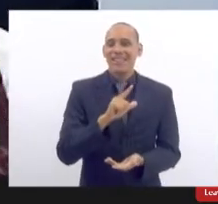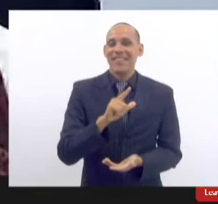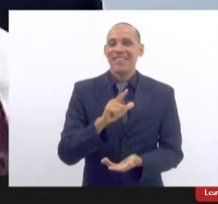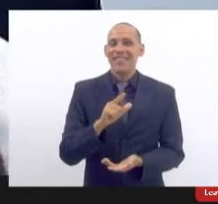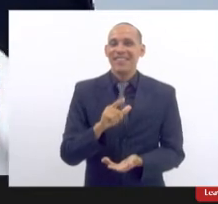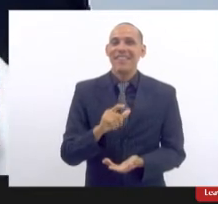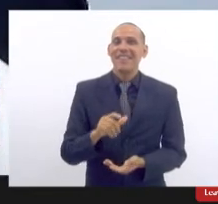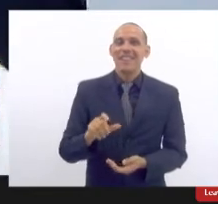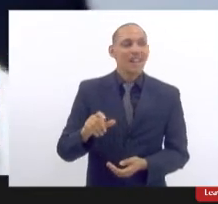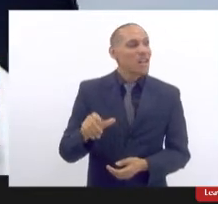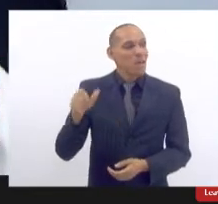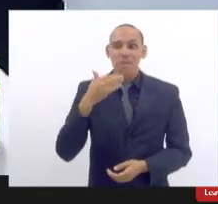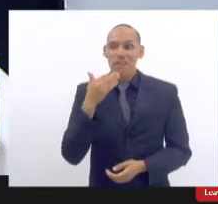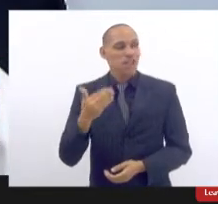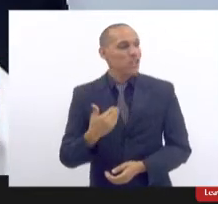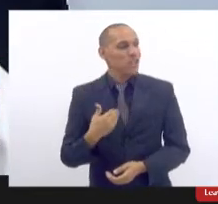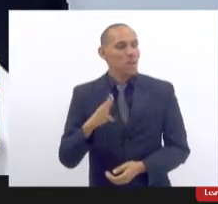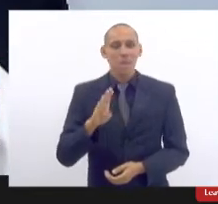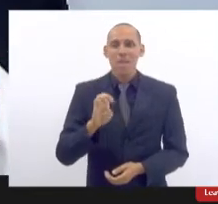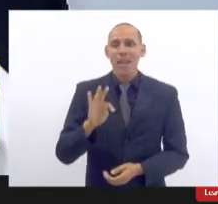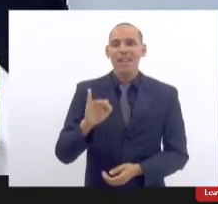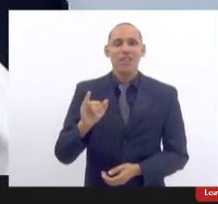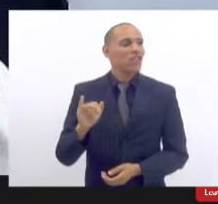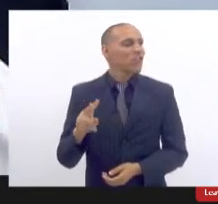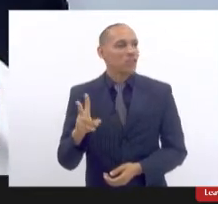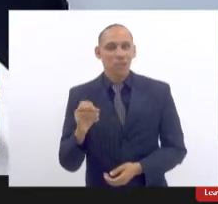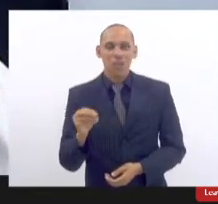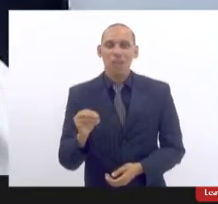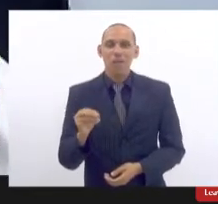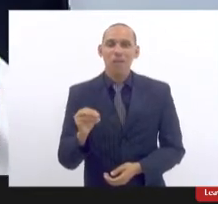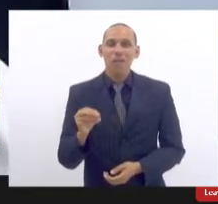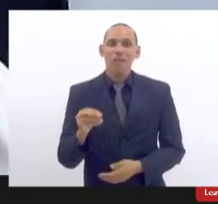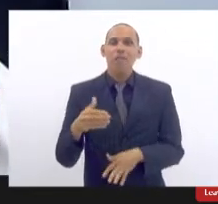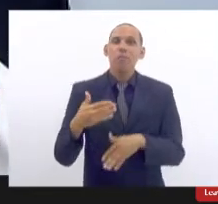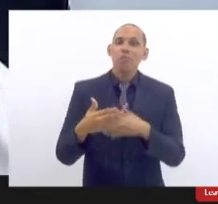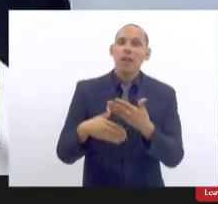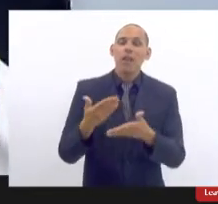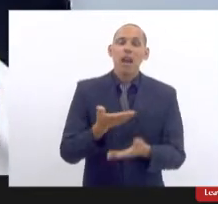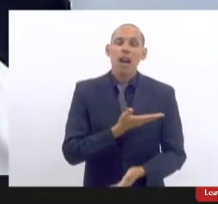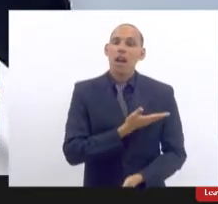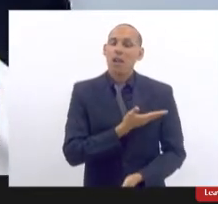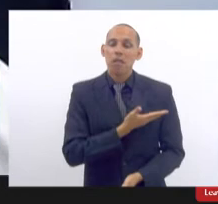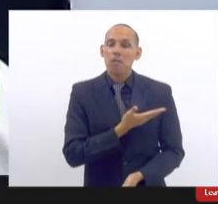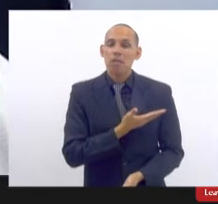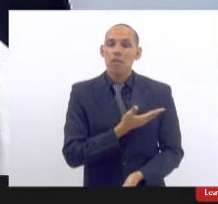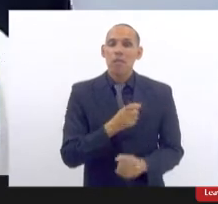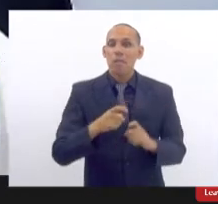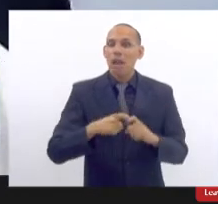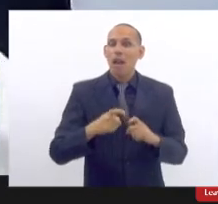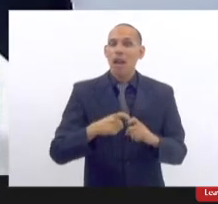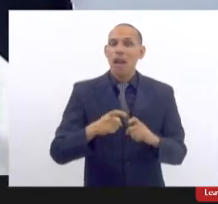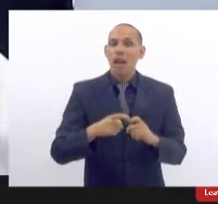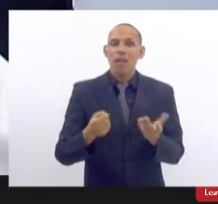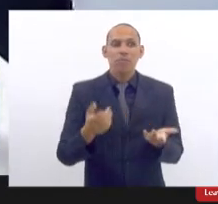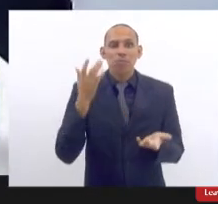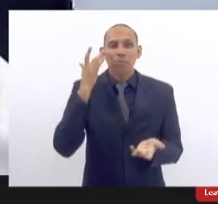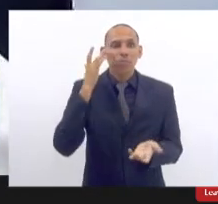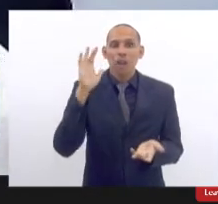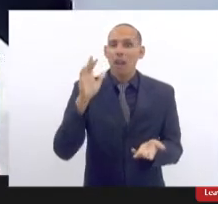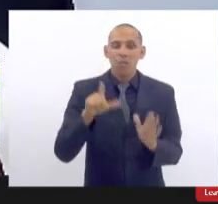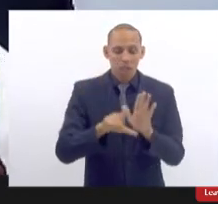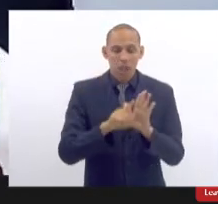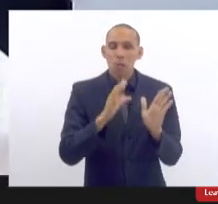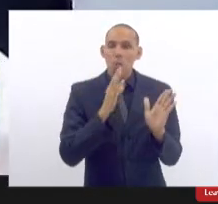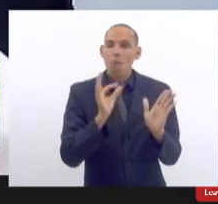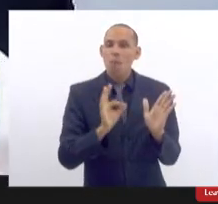Betinho pediu para fazer uma lei, olha, aquele... E, eu ouvi que nem meus amigos médicos tinham a menor ideia que existisse a